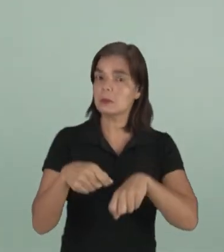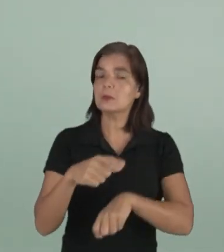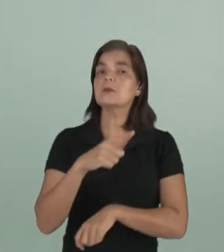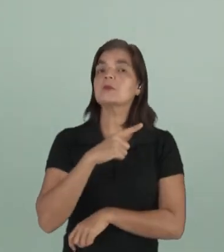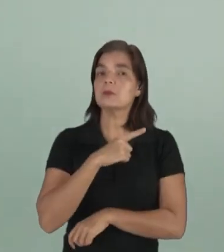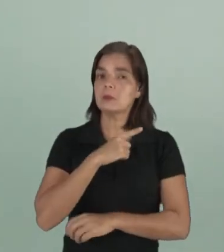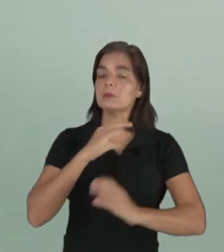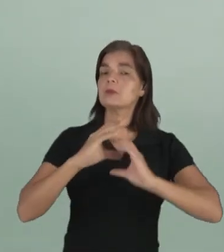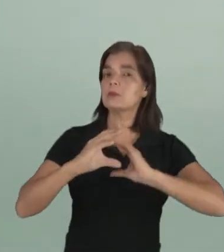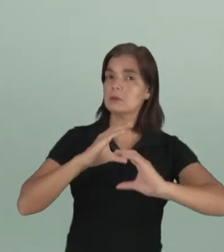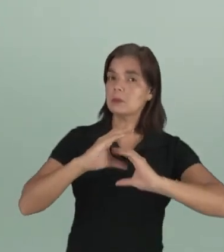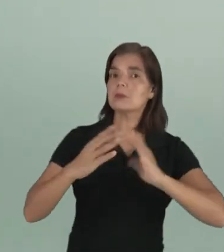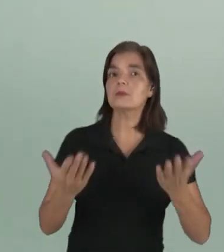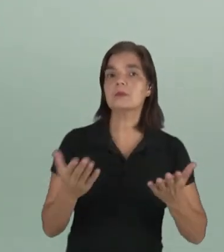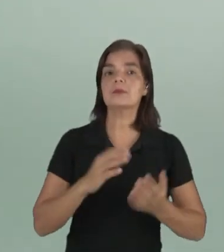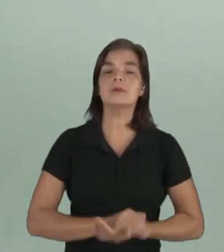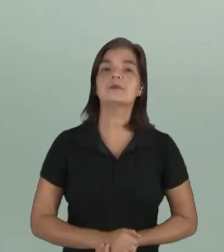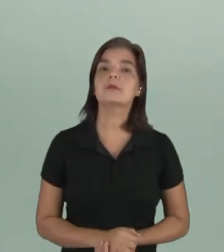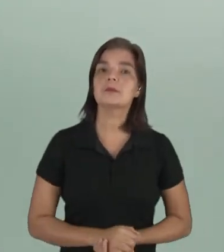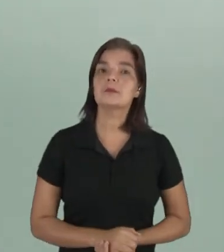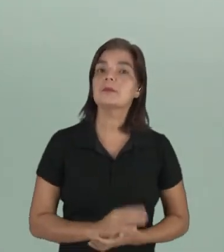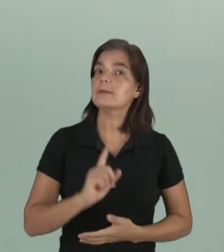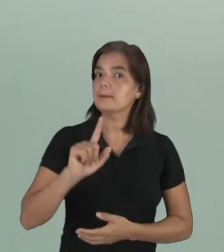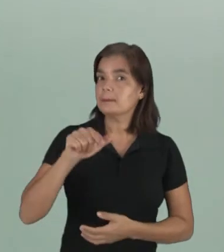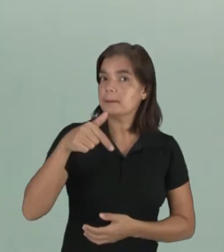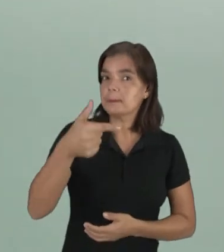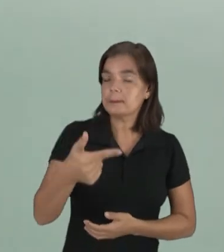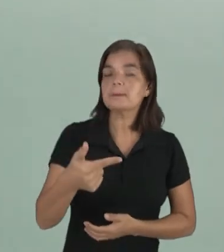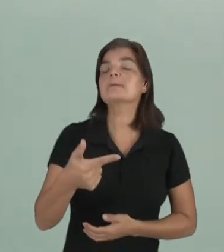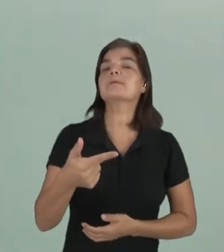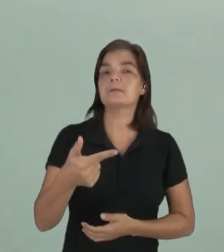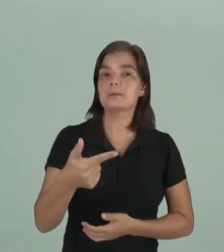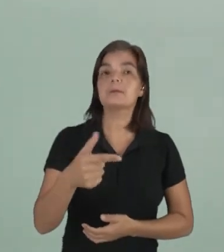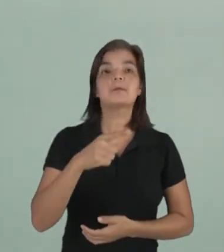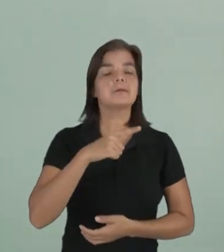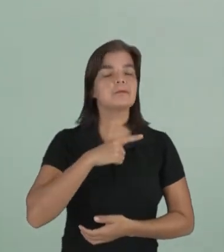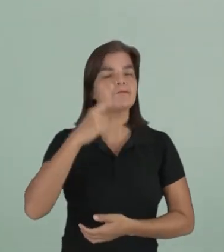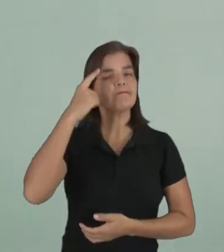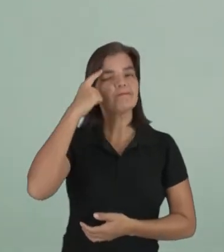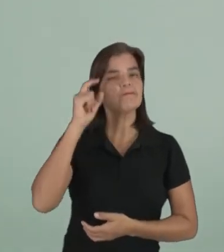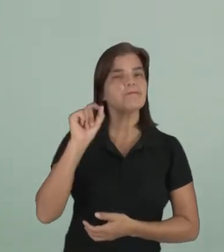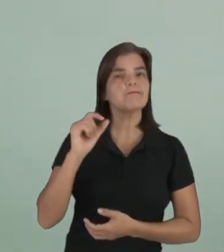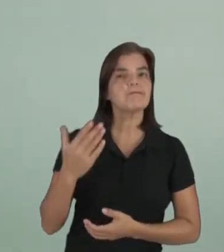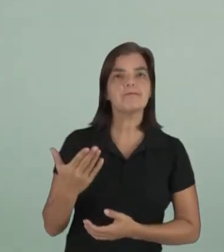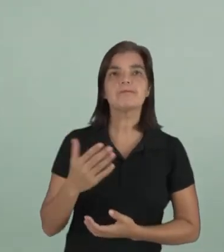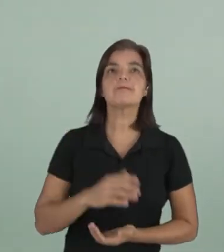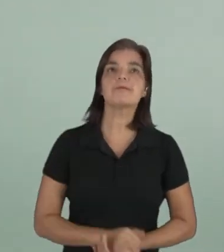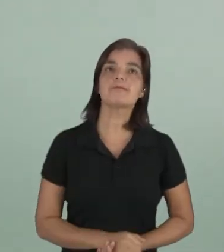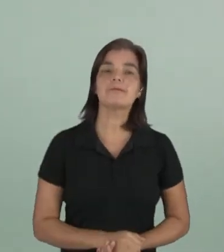estabelecer a comunicação. Partindo desse pressuposto, a vai refletir o seguinte.